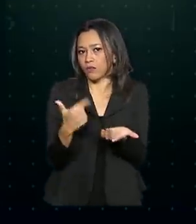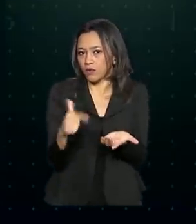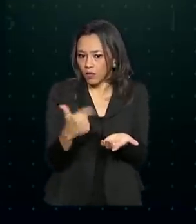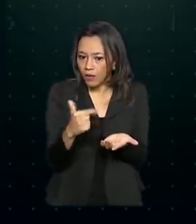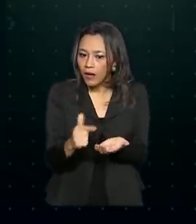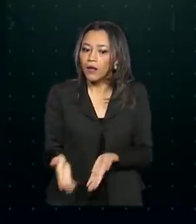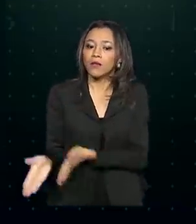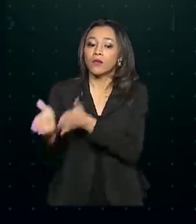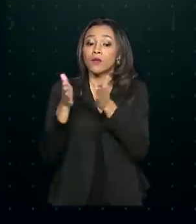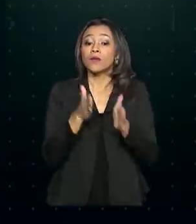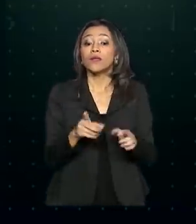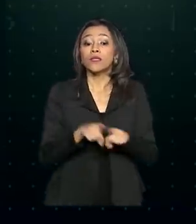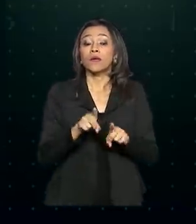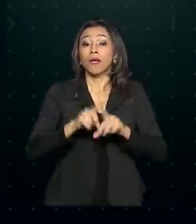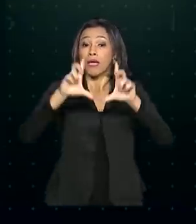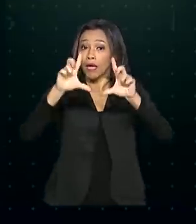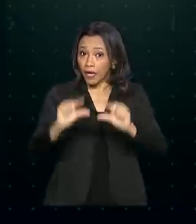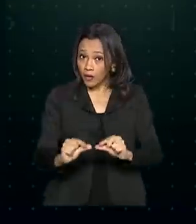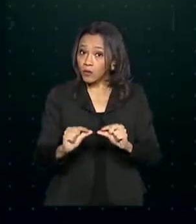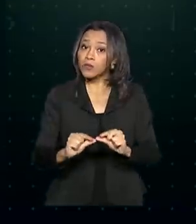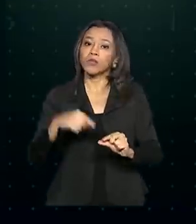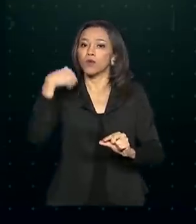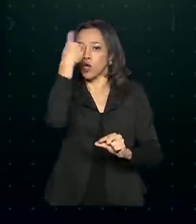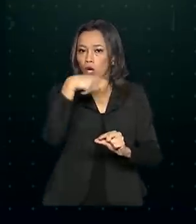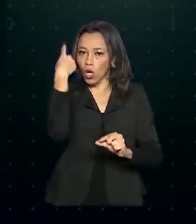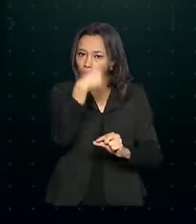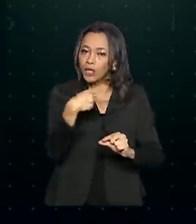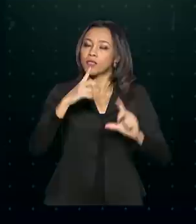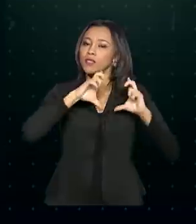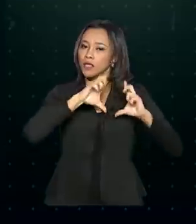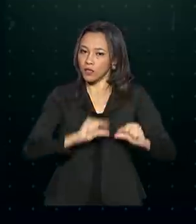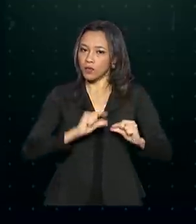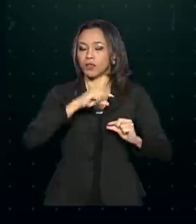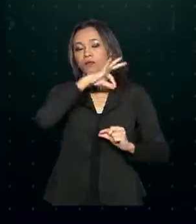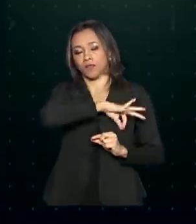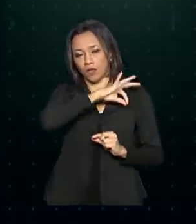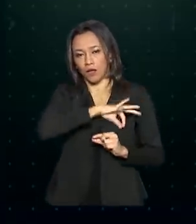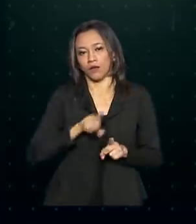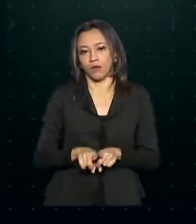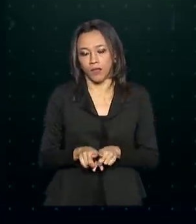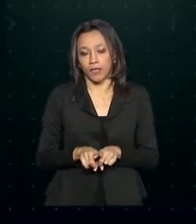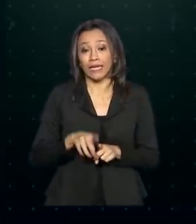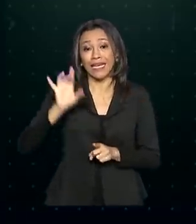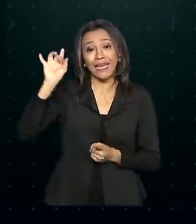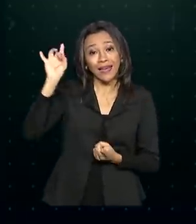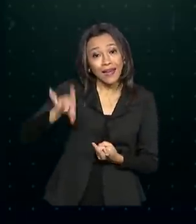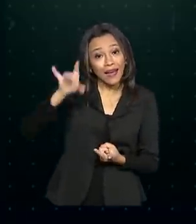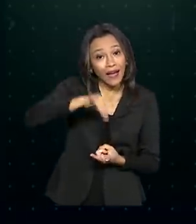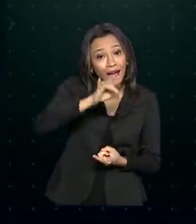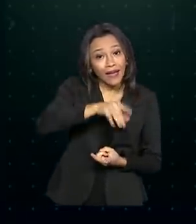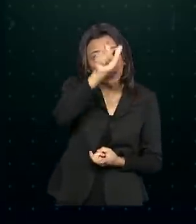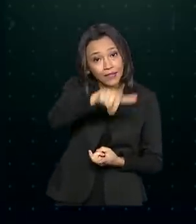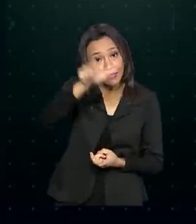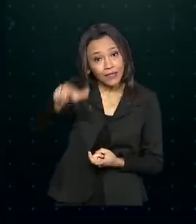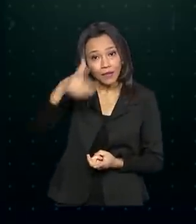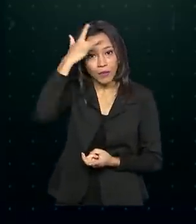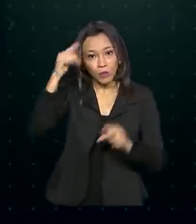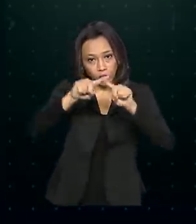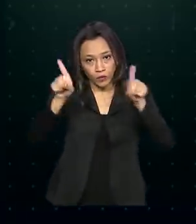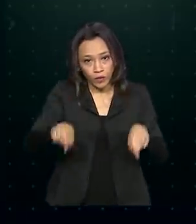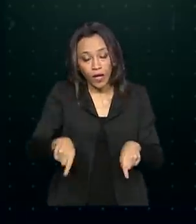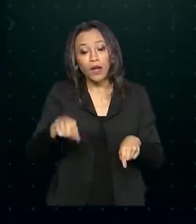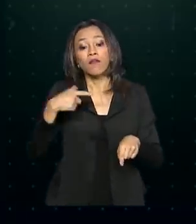e quando há redução proporcional da jornada de trabalho e do salário. Cada funcionário recebe o benefício